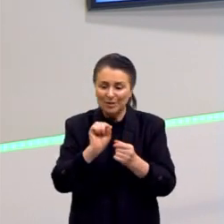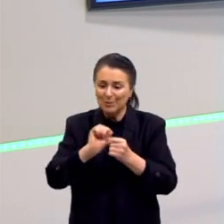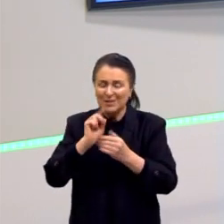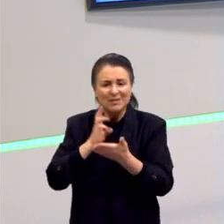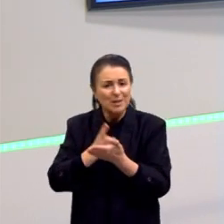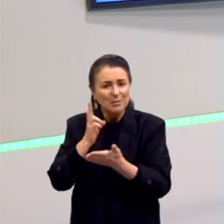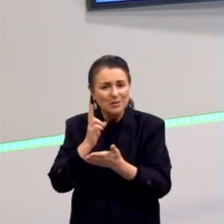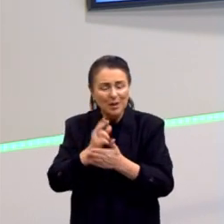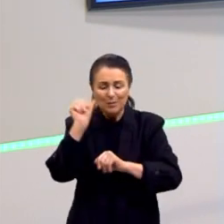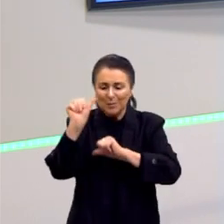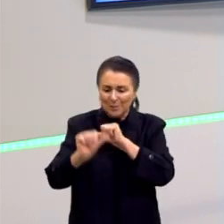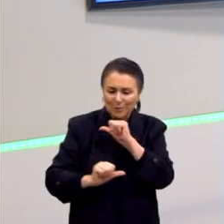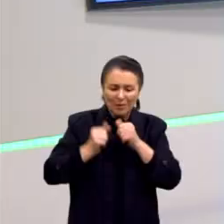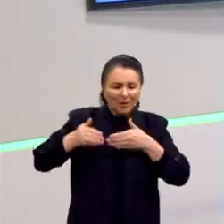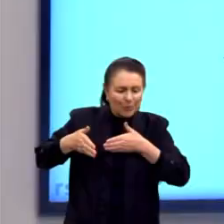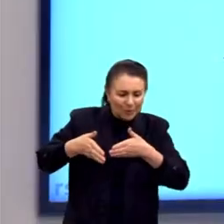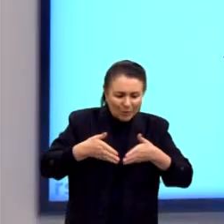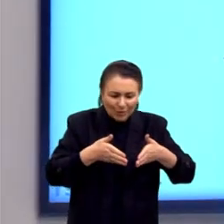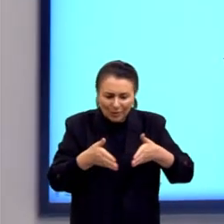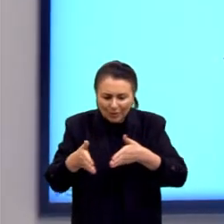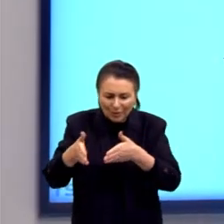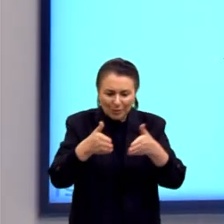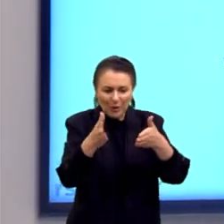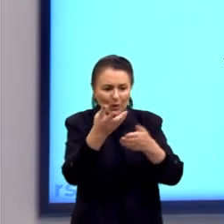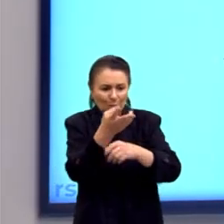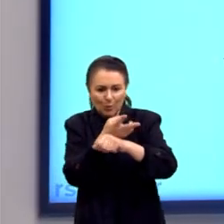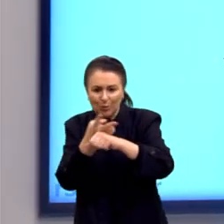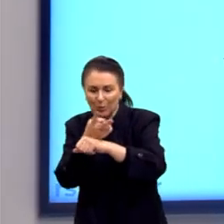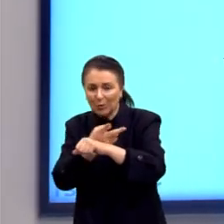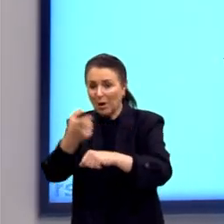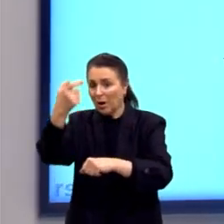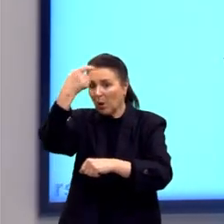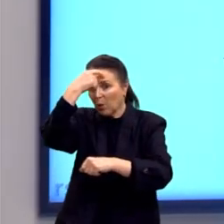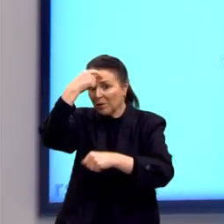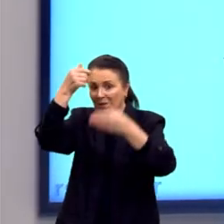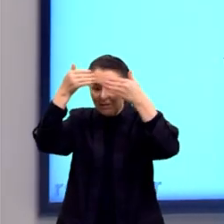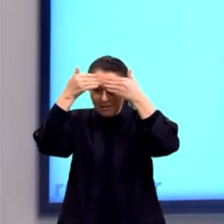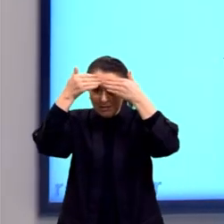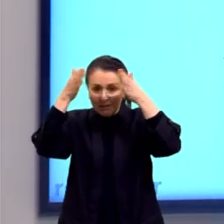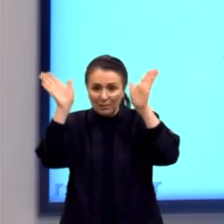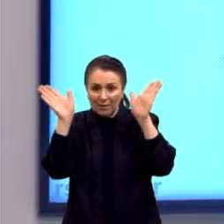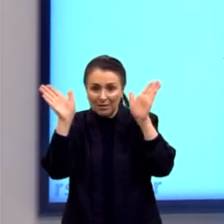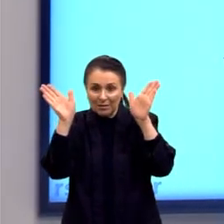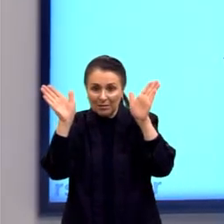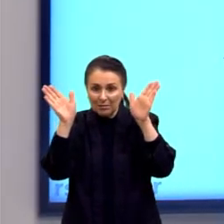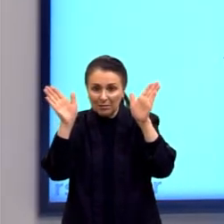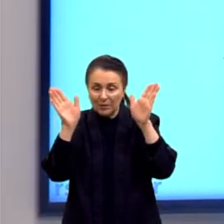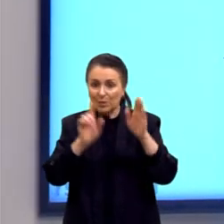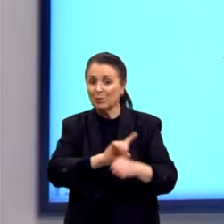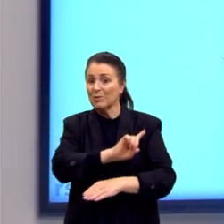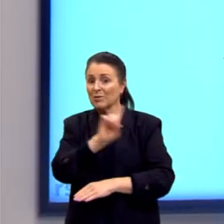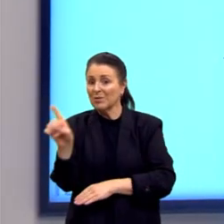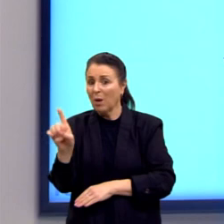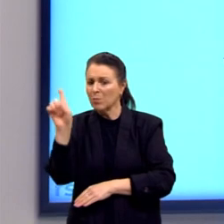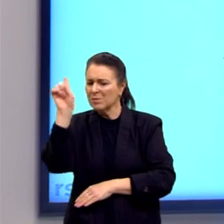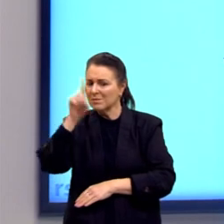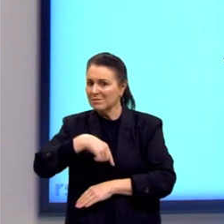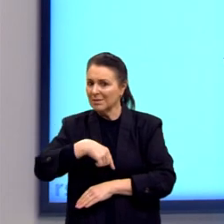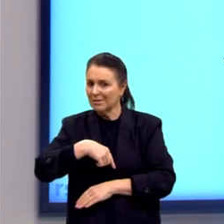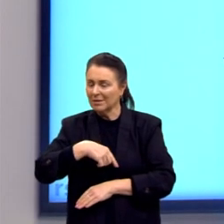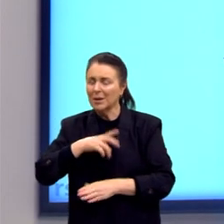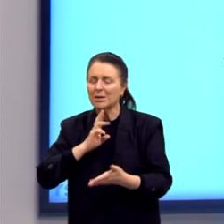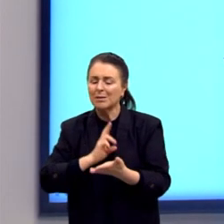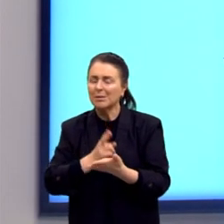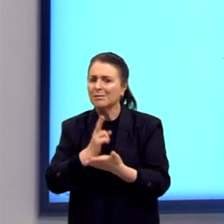construção de alguma coisa. Olha aqui, a consciência é sempre um espaço aberto. Nós somos um não ser. Nós estamos em constante